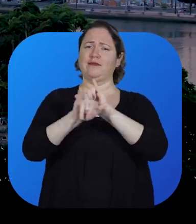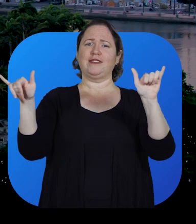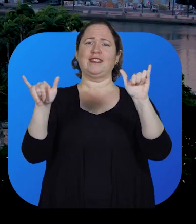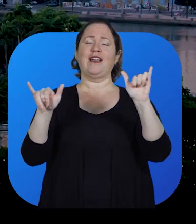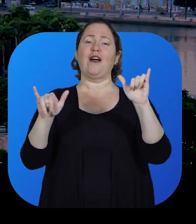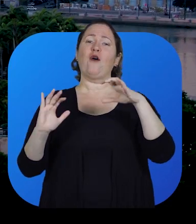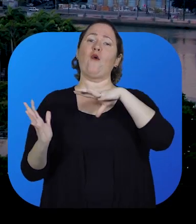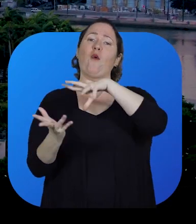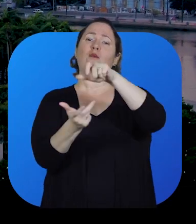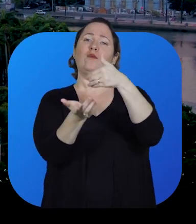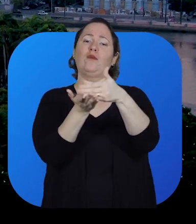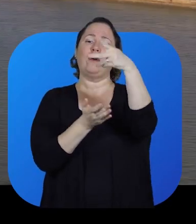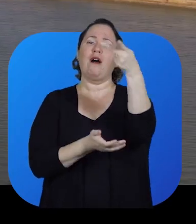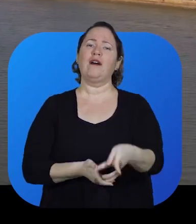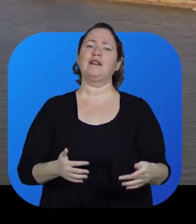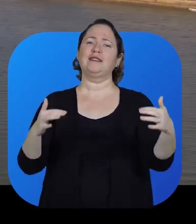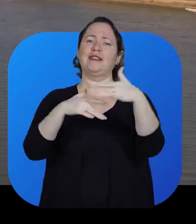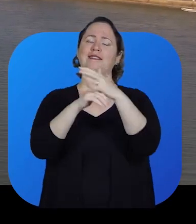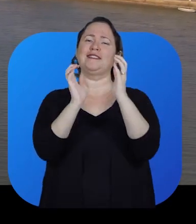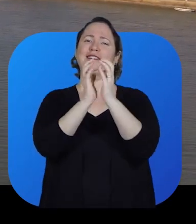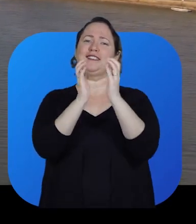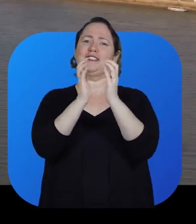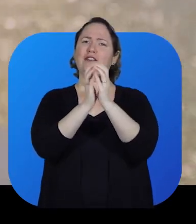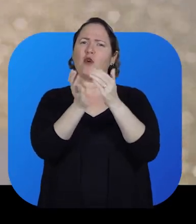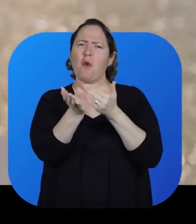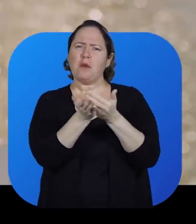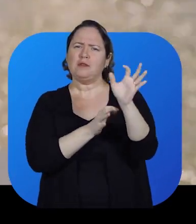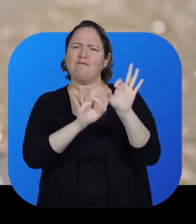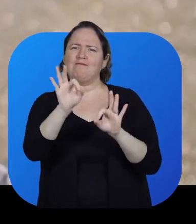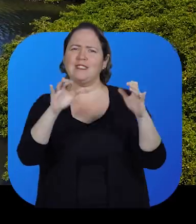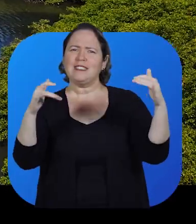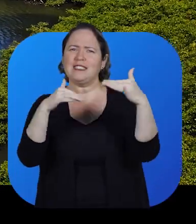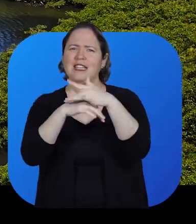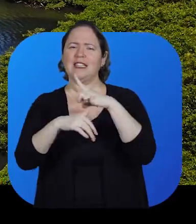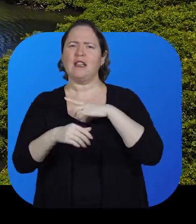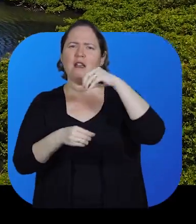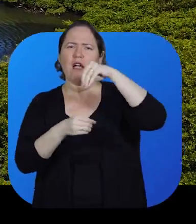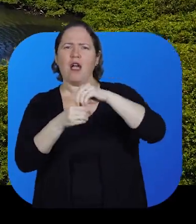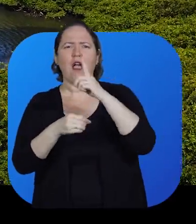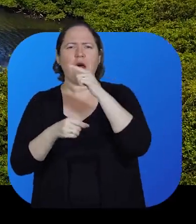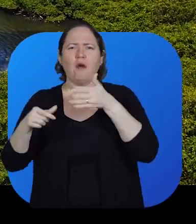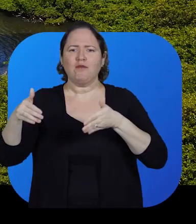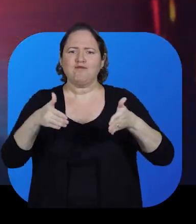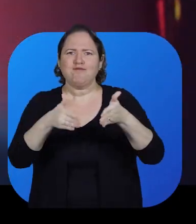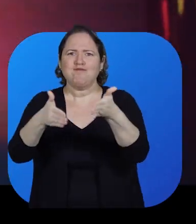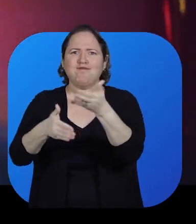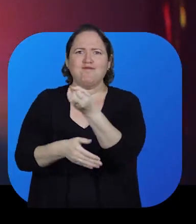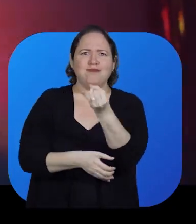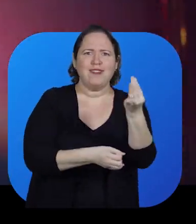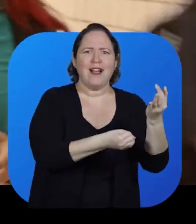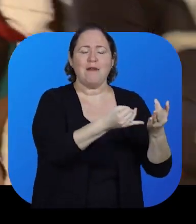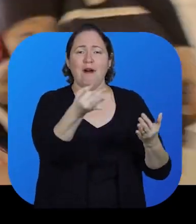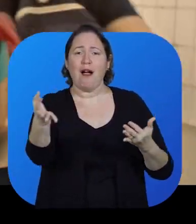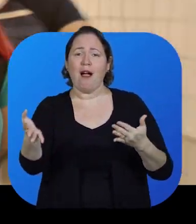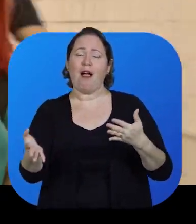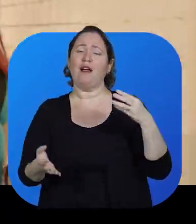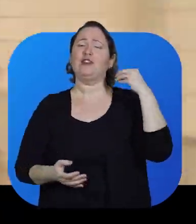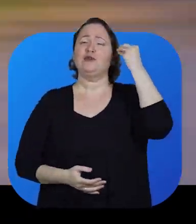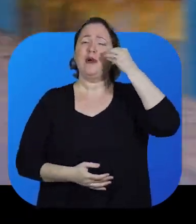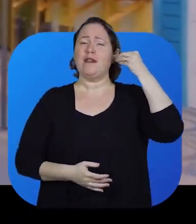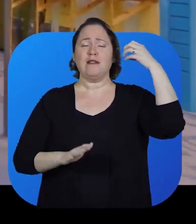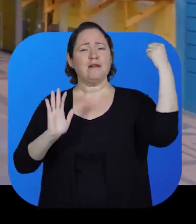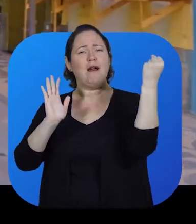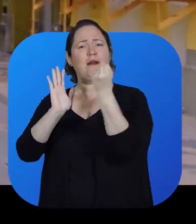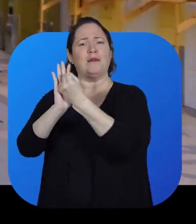mundo começa pelo Recife. A gente saiu daqui para fazer a cidade que cresceu cortada por rios, aprendendo cedo a fazer história.